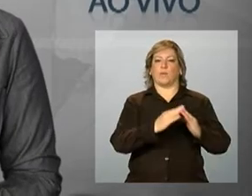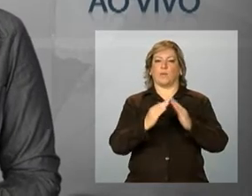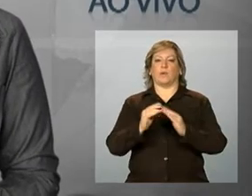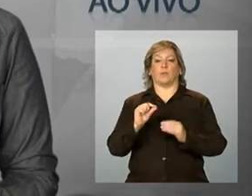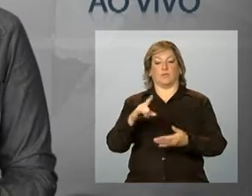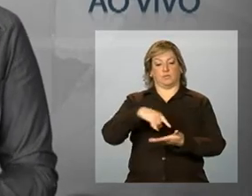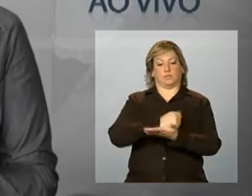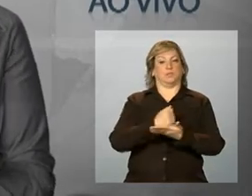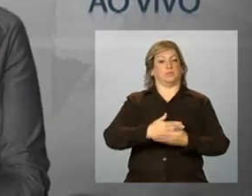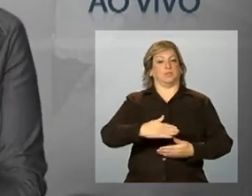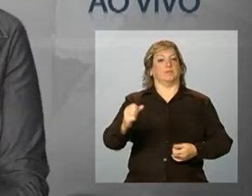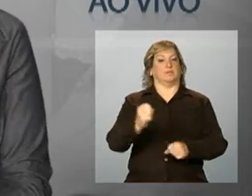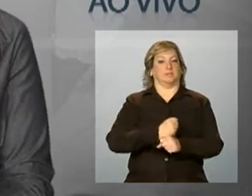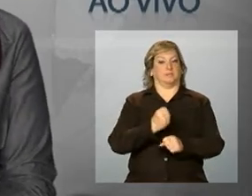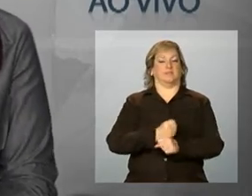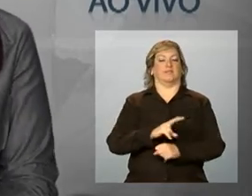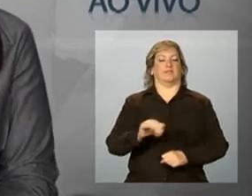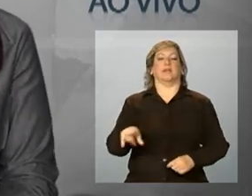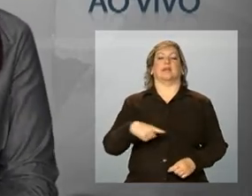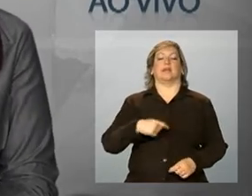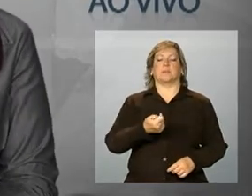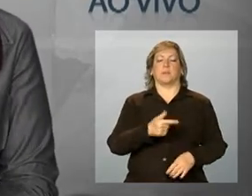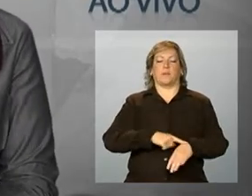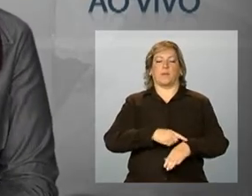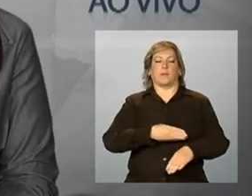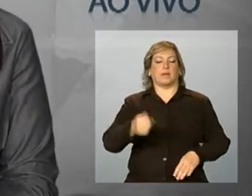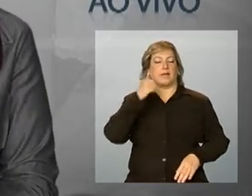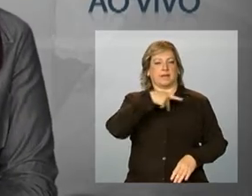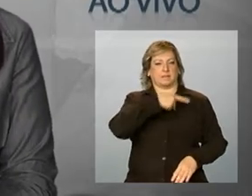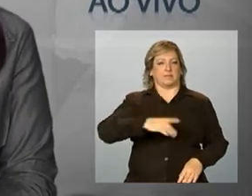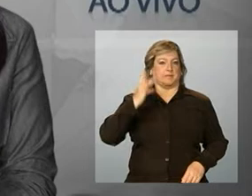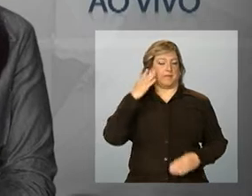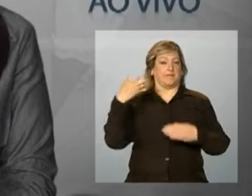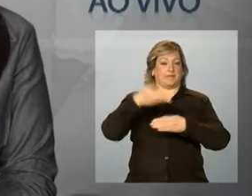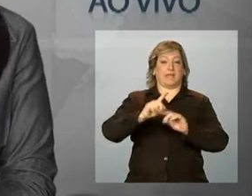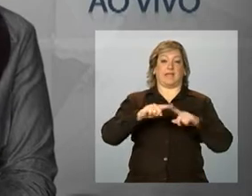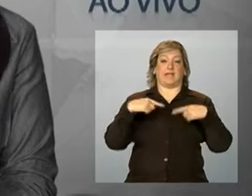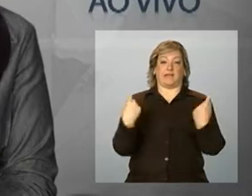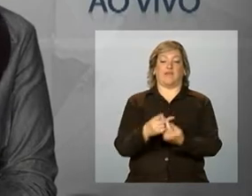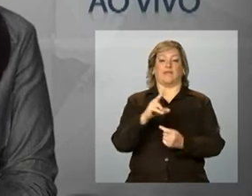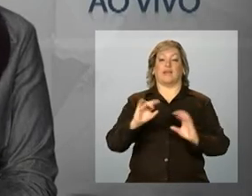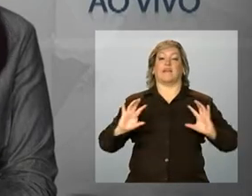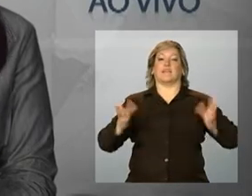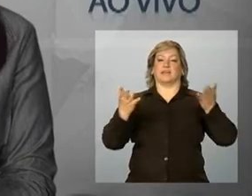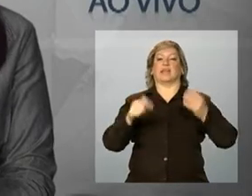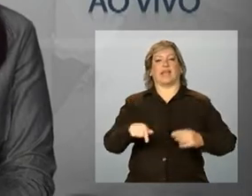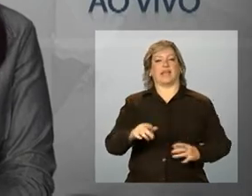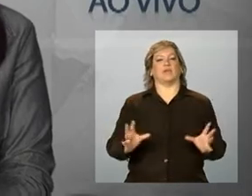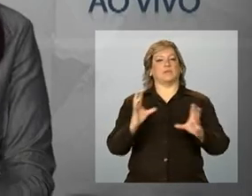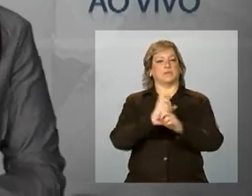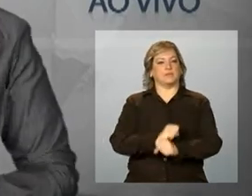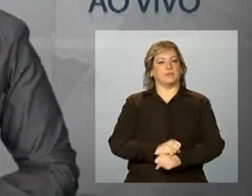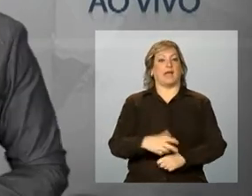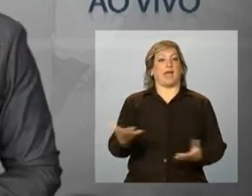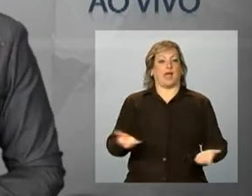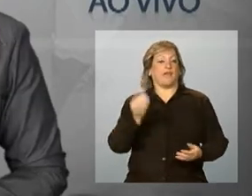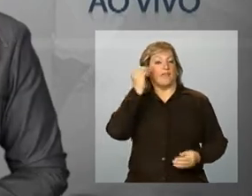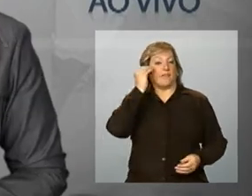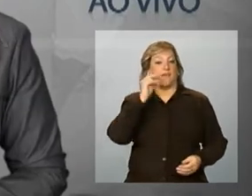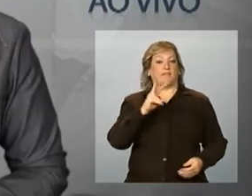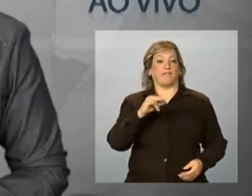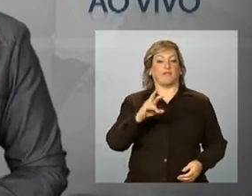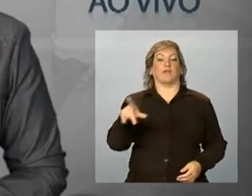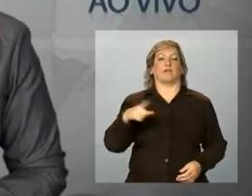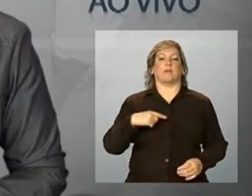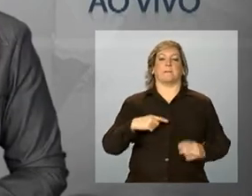contratadas. Daqui a pouco a presidenta Dilma Rousseff participa de uma cerimônia que irá comemorar esses números. Vamos ao vivo